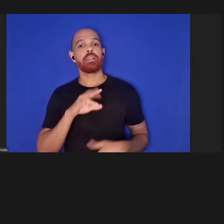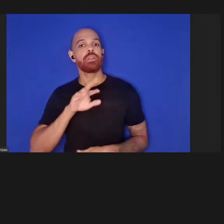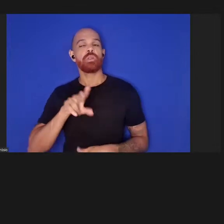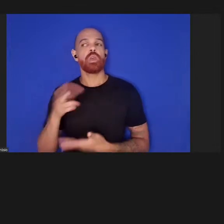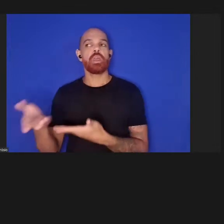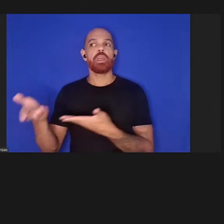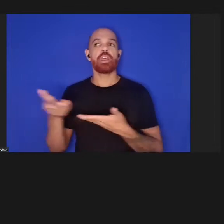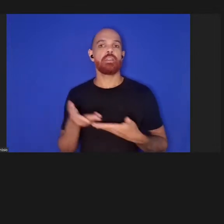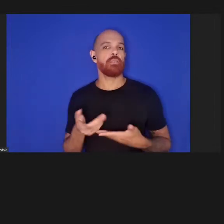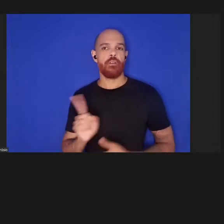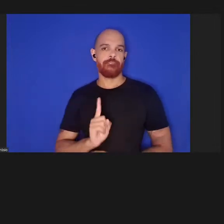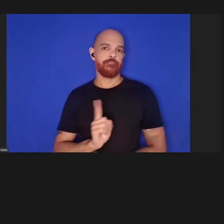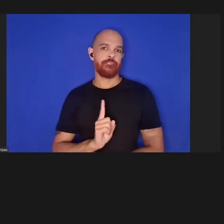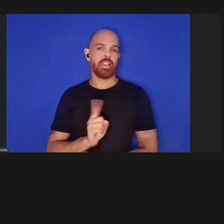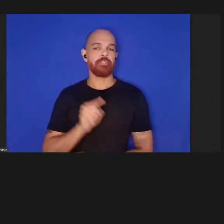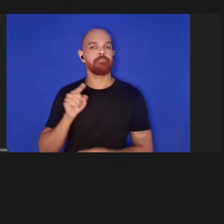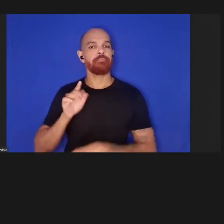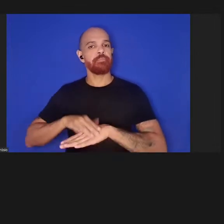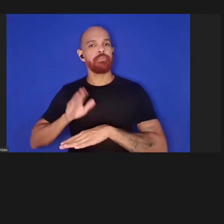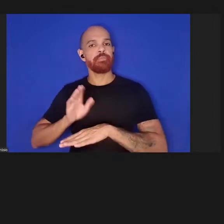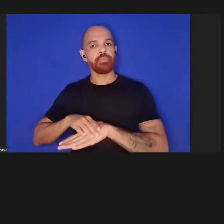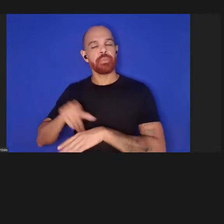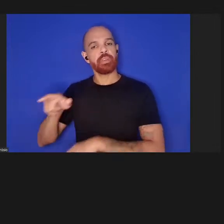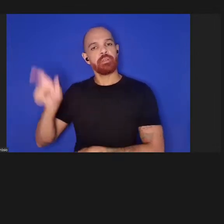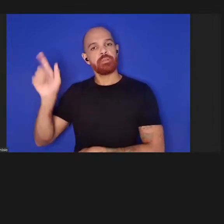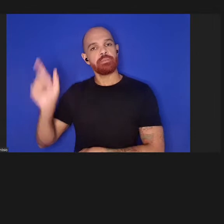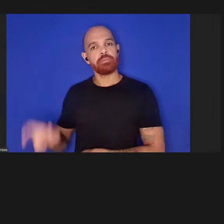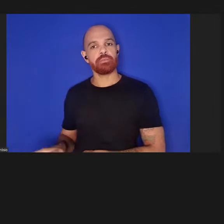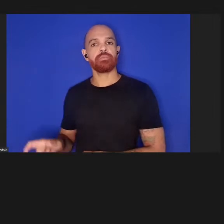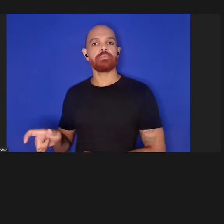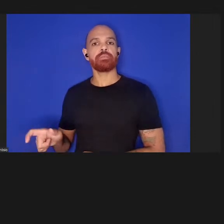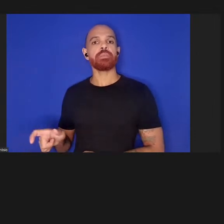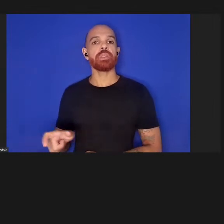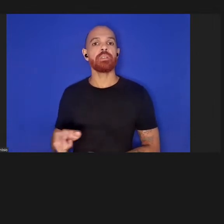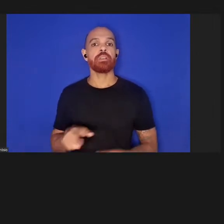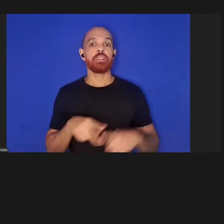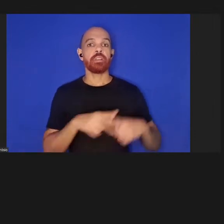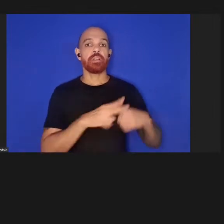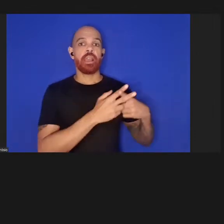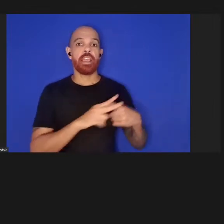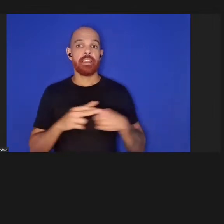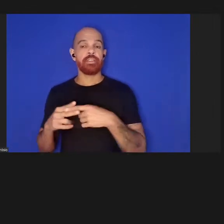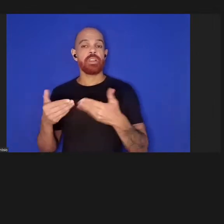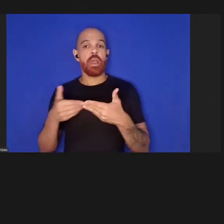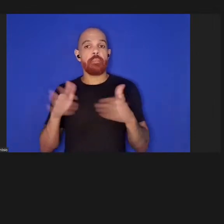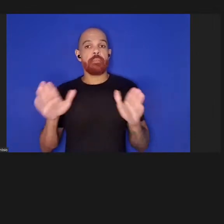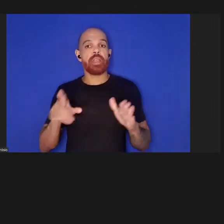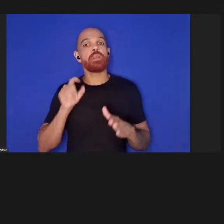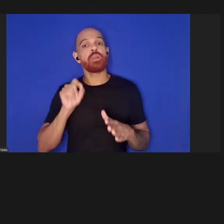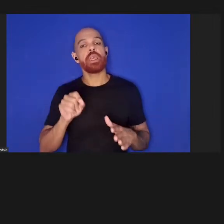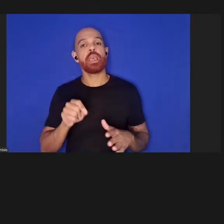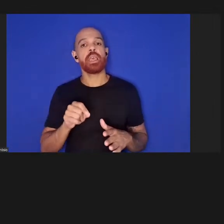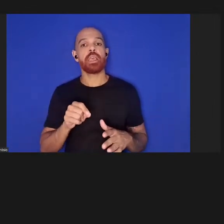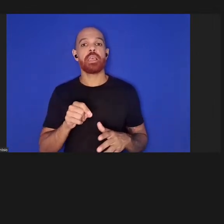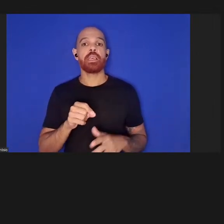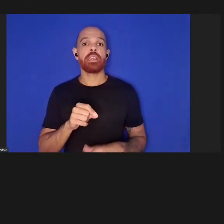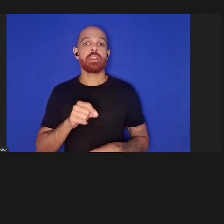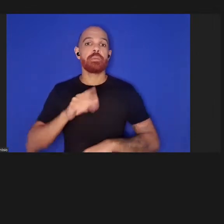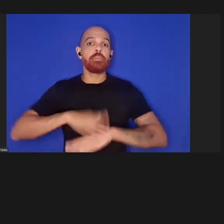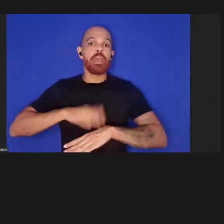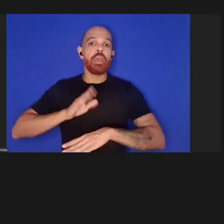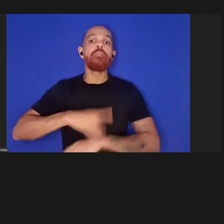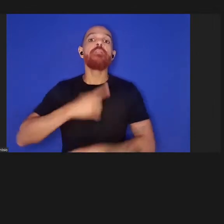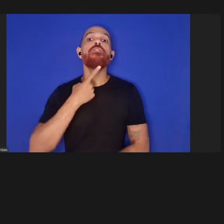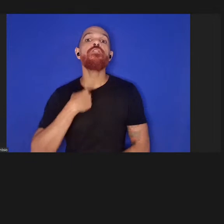a serem revisoras. A revisão aberta é uma revisão espontânea e qualquer